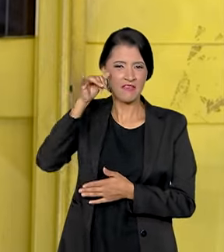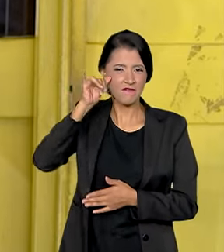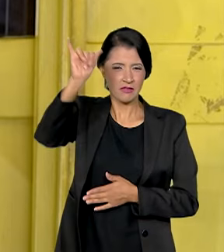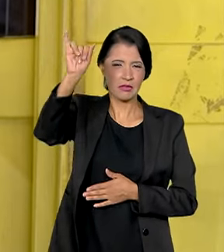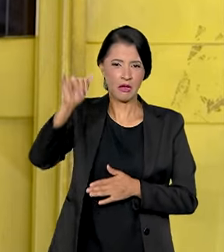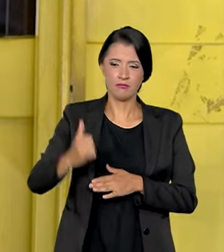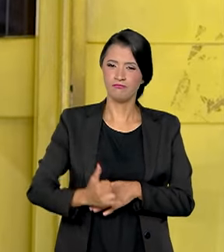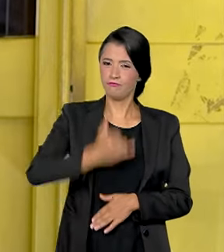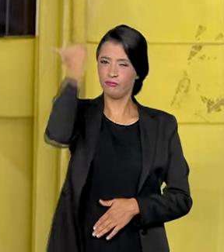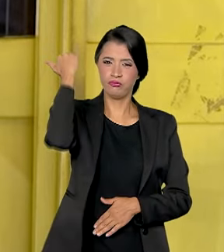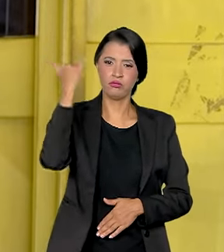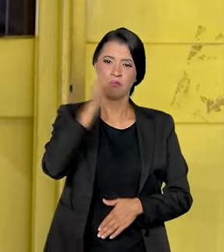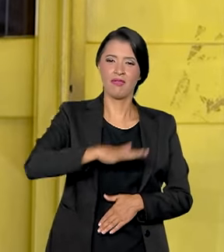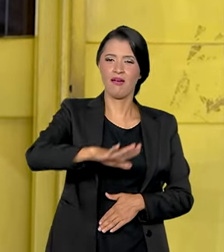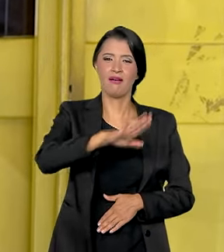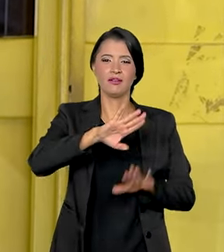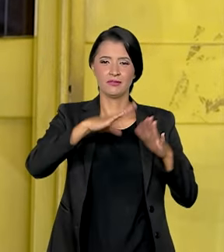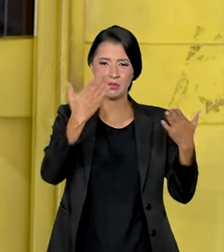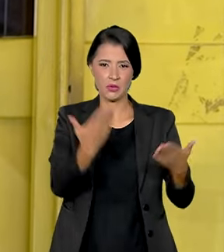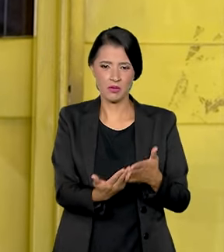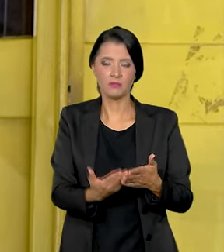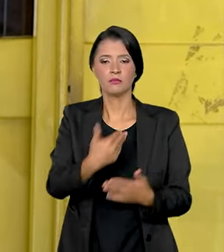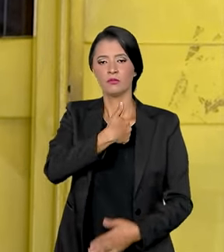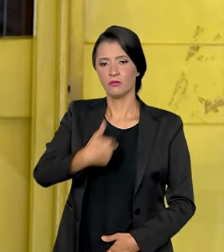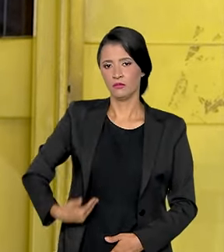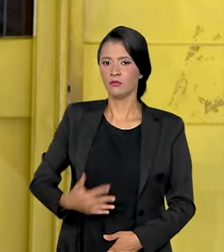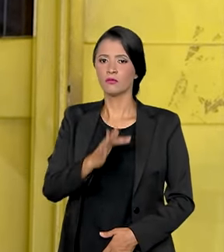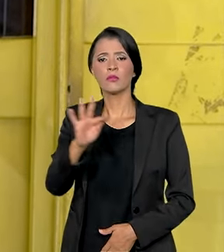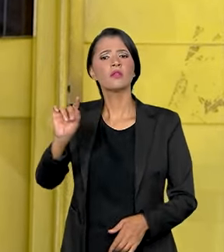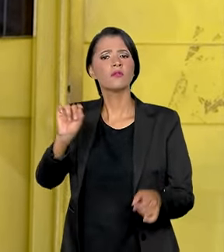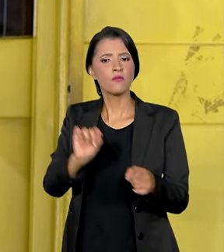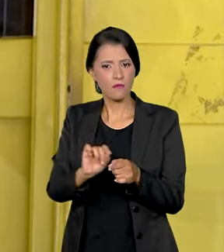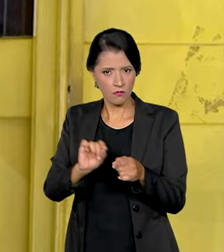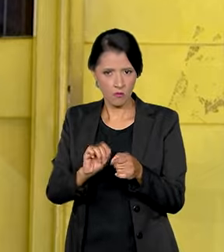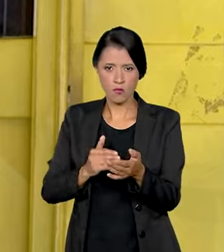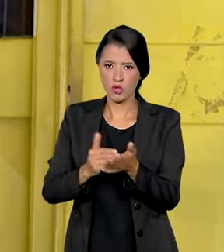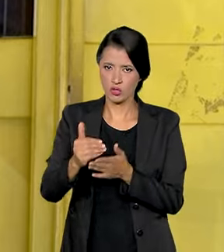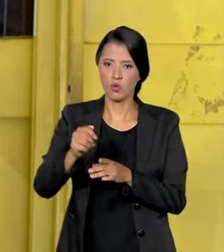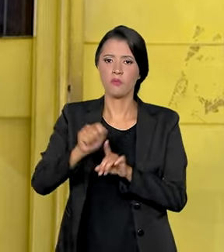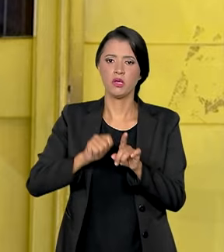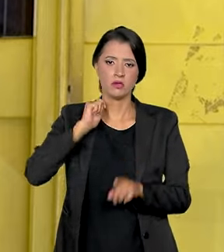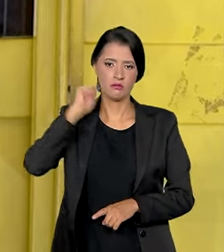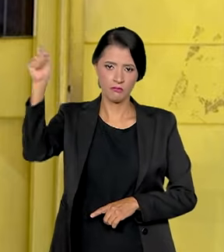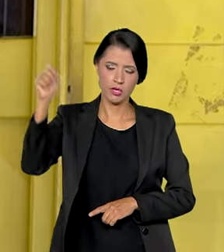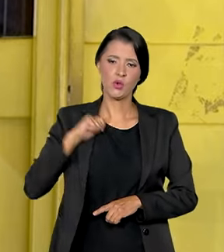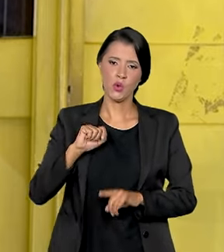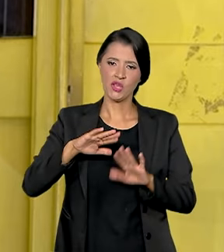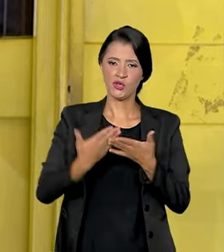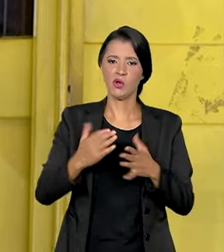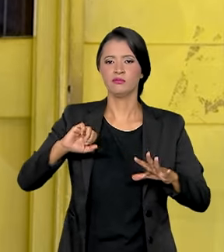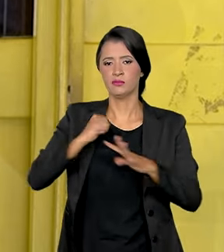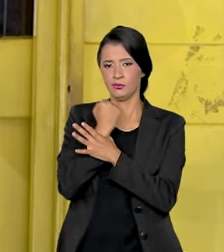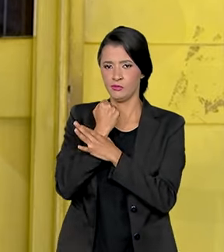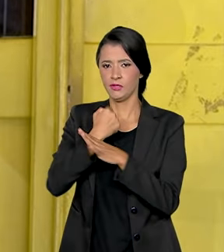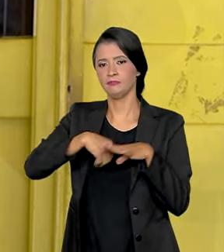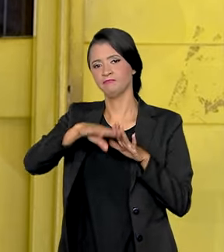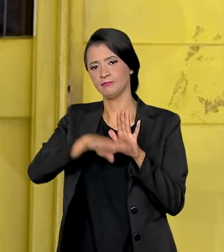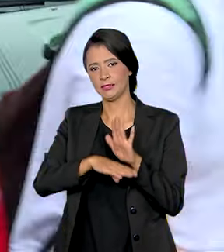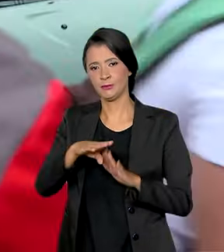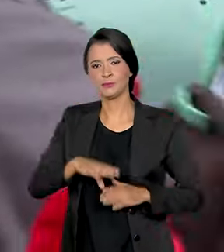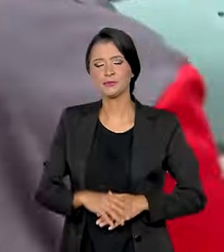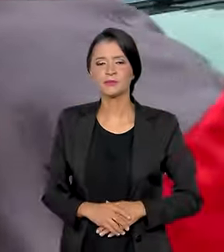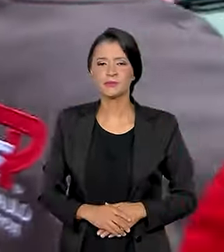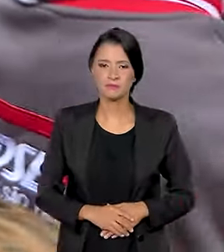Para tentar evitar tragédias no ambiente escolar, o governo federal realiza desde abril a Operação Escola Segura.